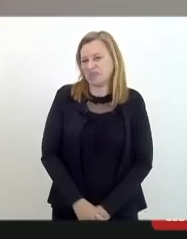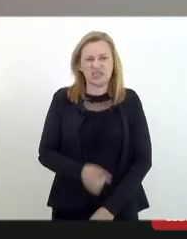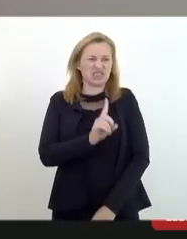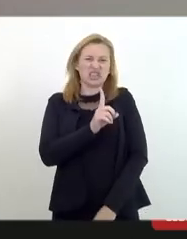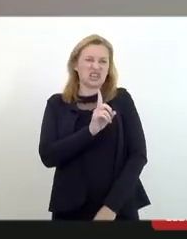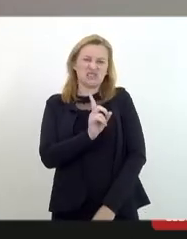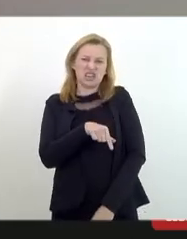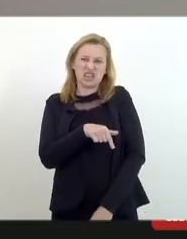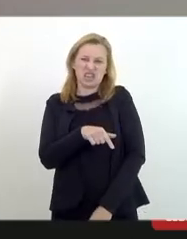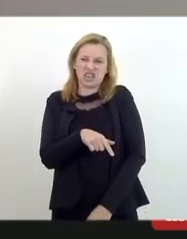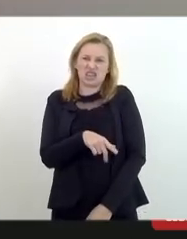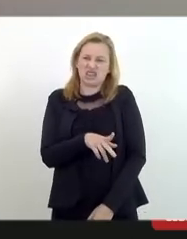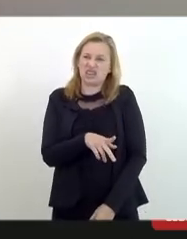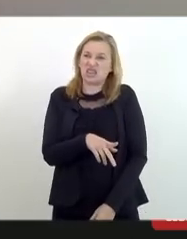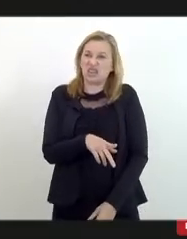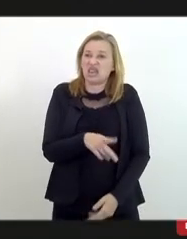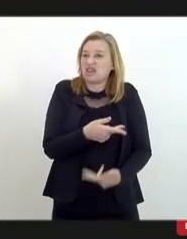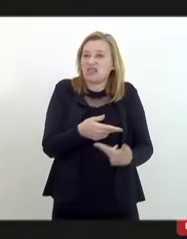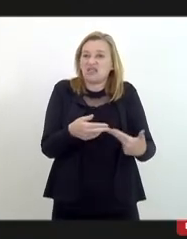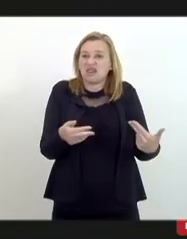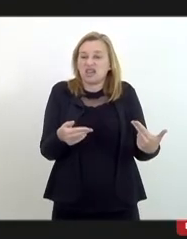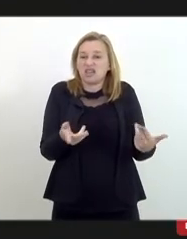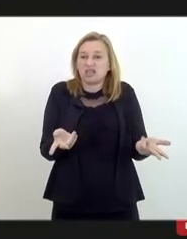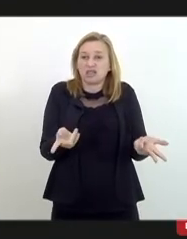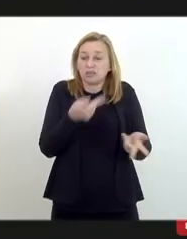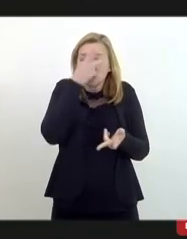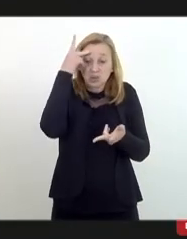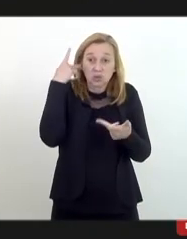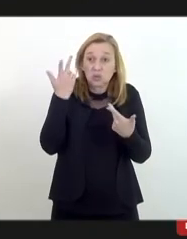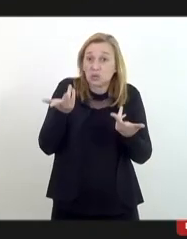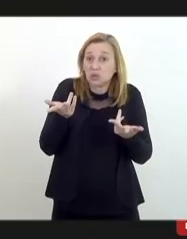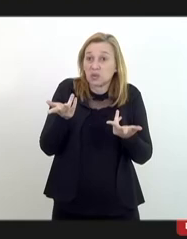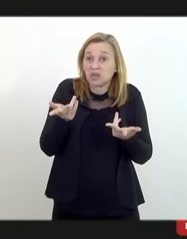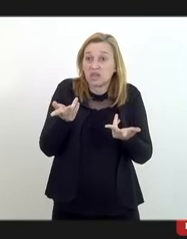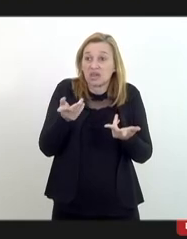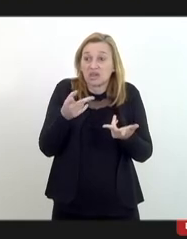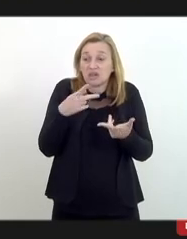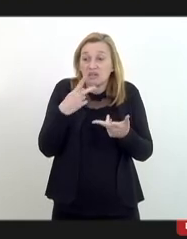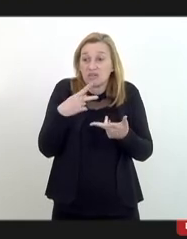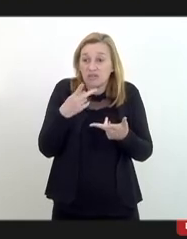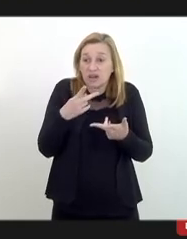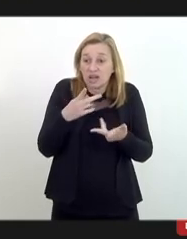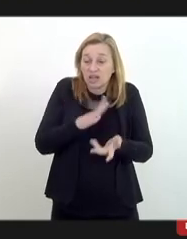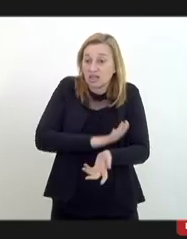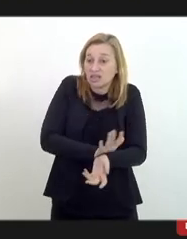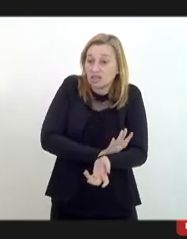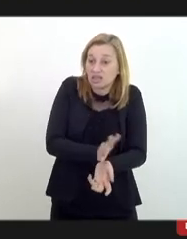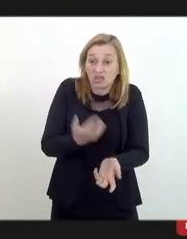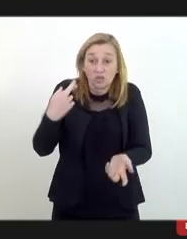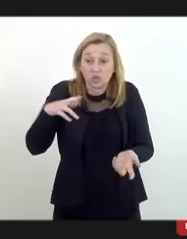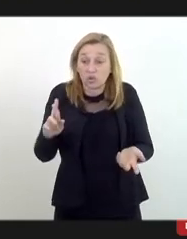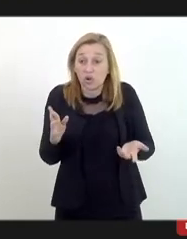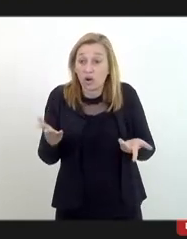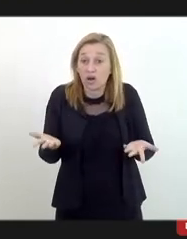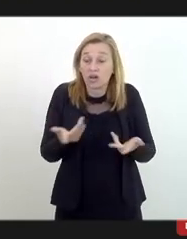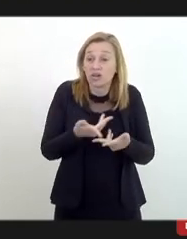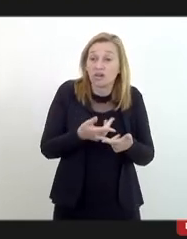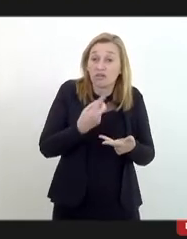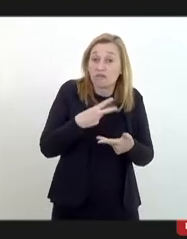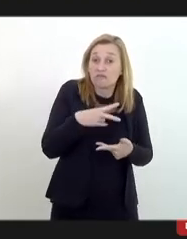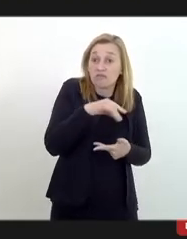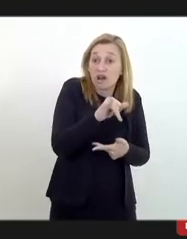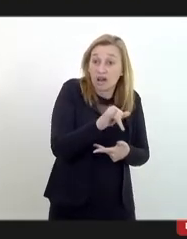assim muitas vezes desclassificam para injúria racial e quando muito vai